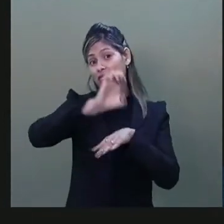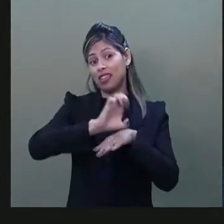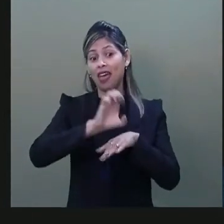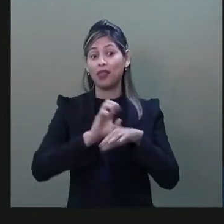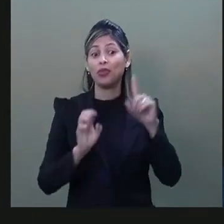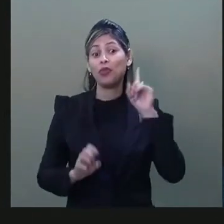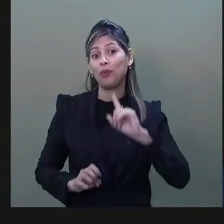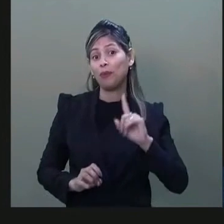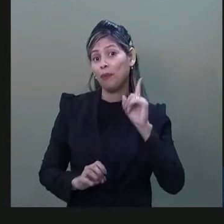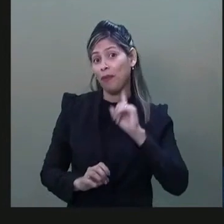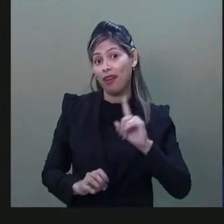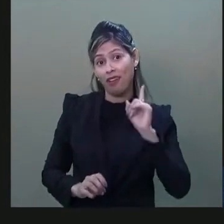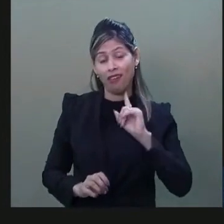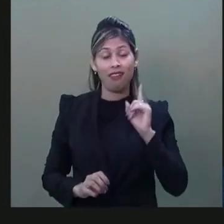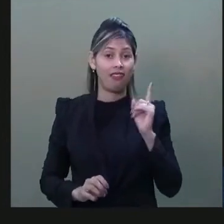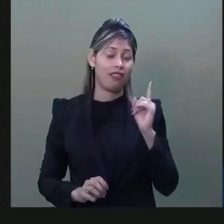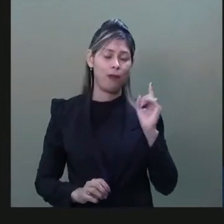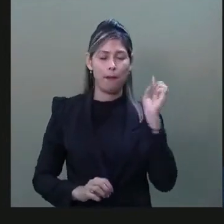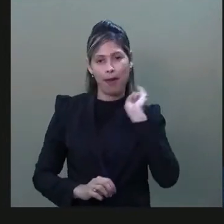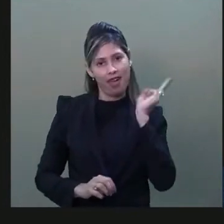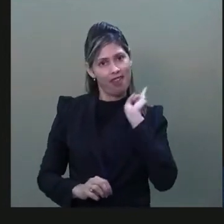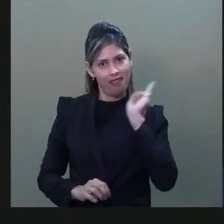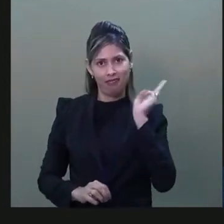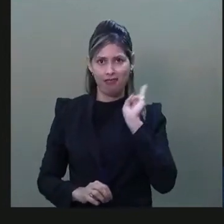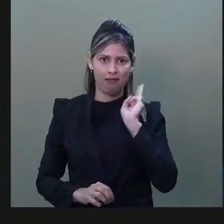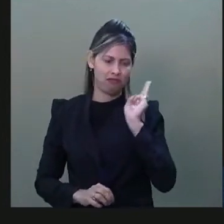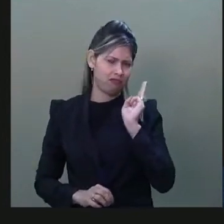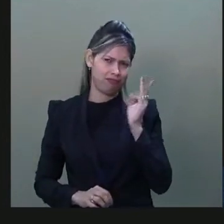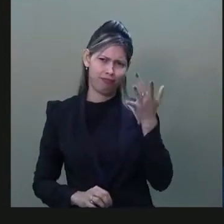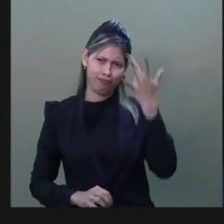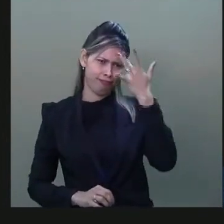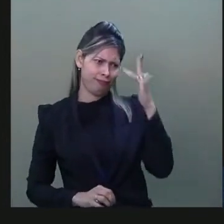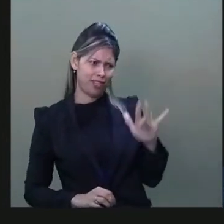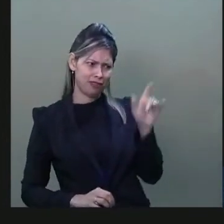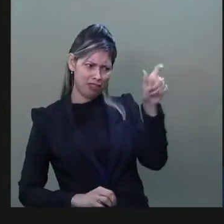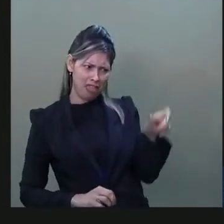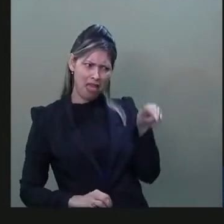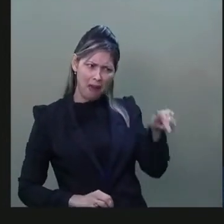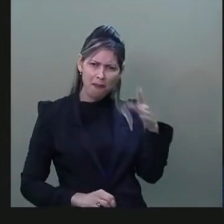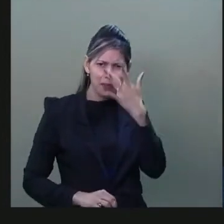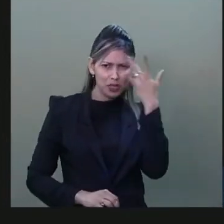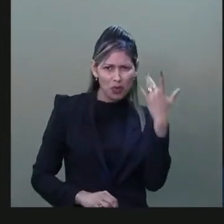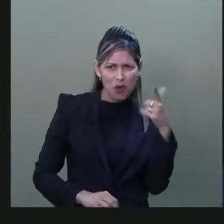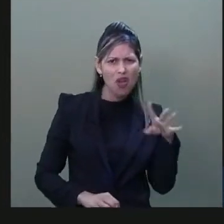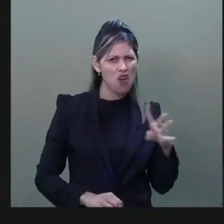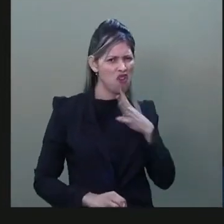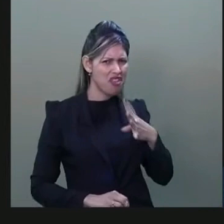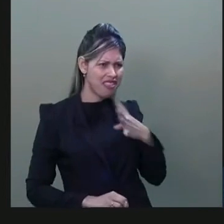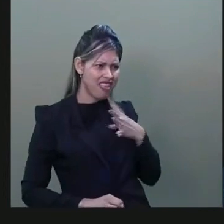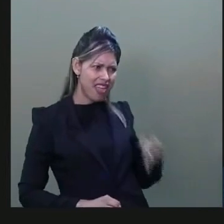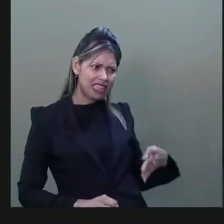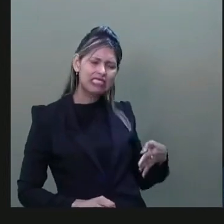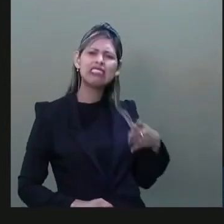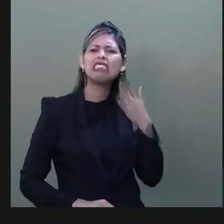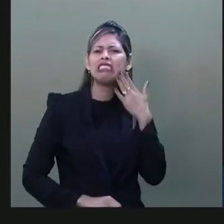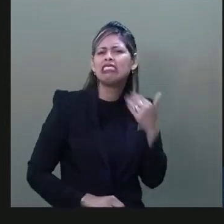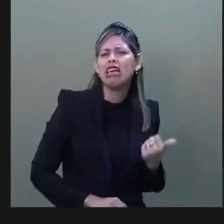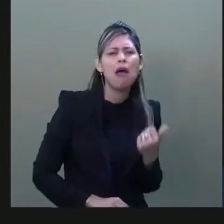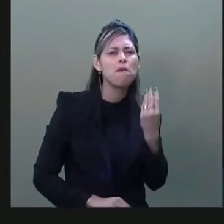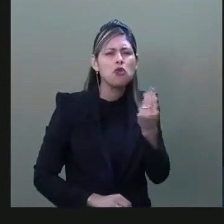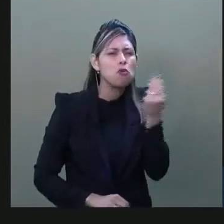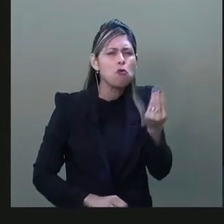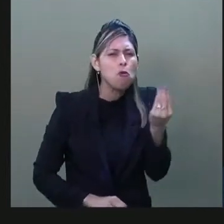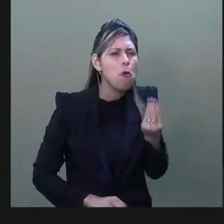Portanto, eu não sei se essa pessoa, não conheço, para ser bem sincero, mas não sei se vai ter isenção suficiente para se, ao identificar